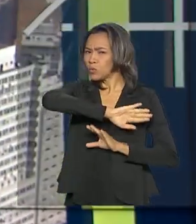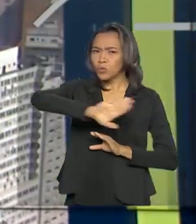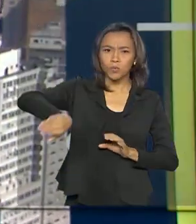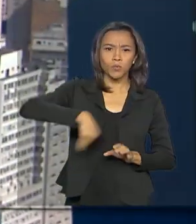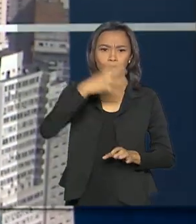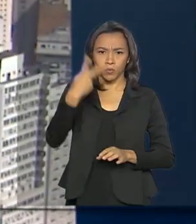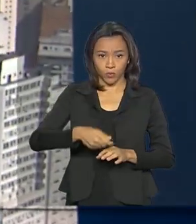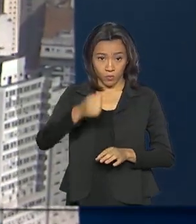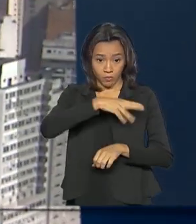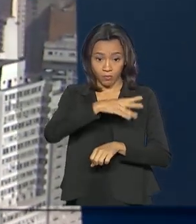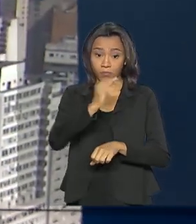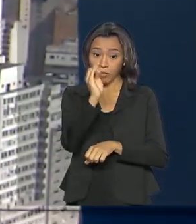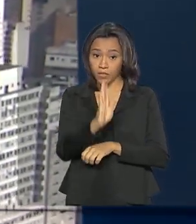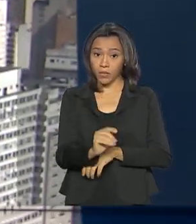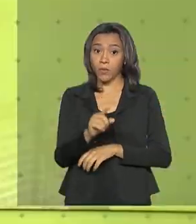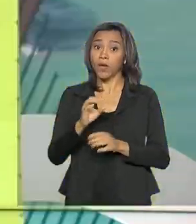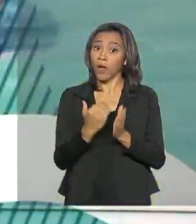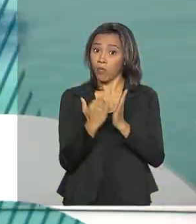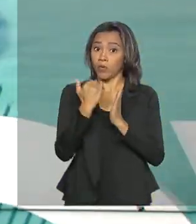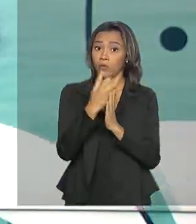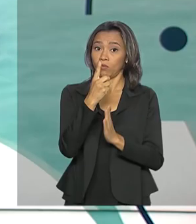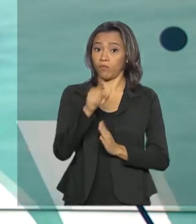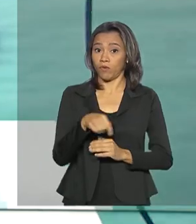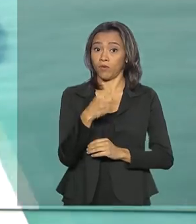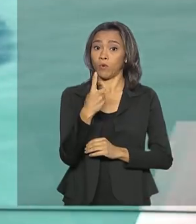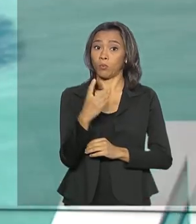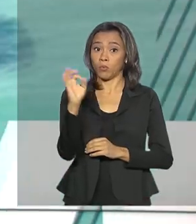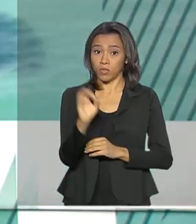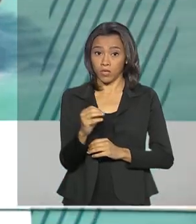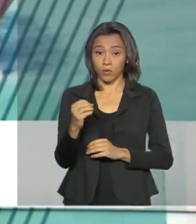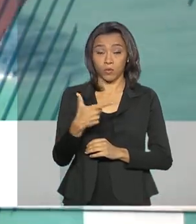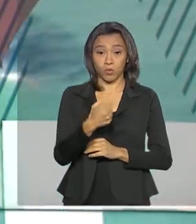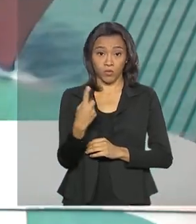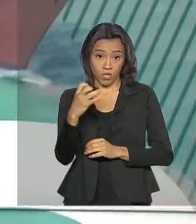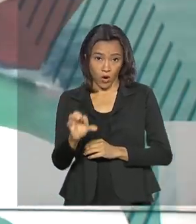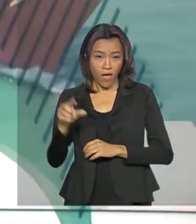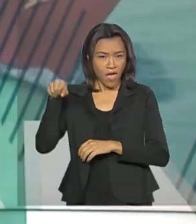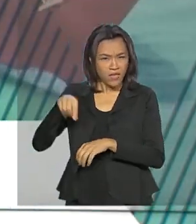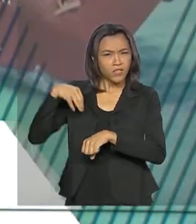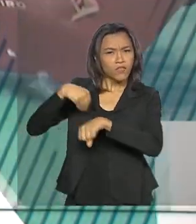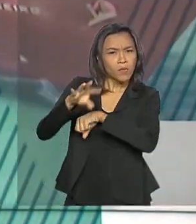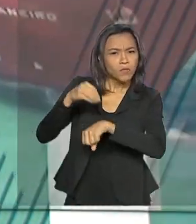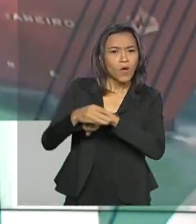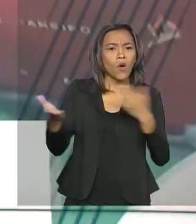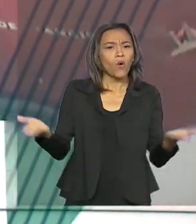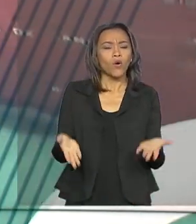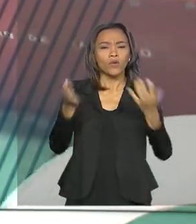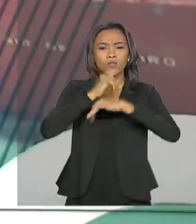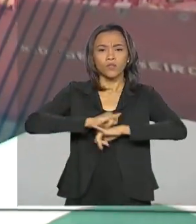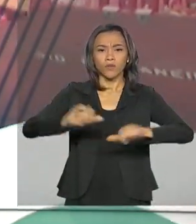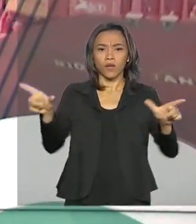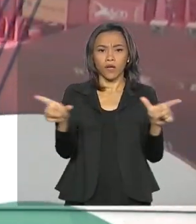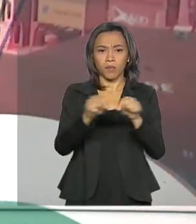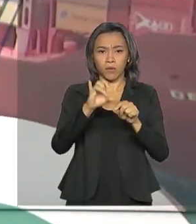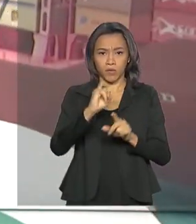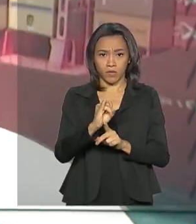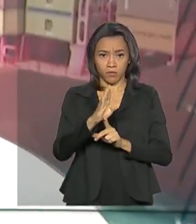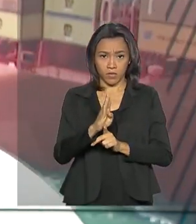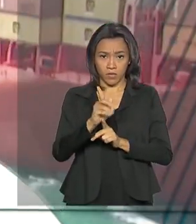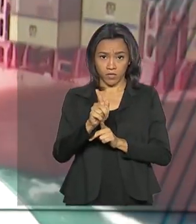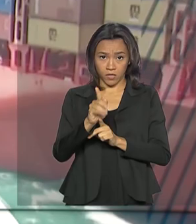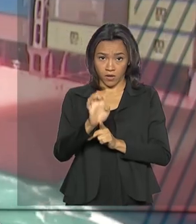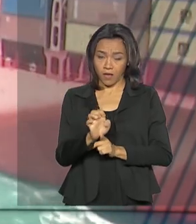país, cresceu 1,1% em 2019. Os dados foram divulgados hoje pelo IBGE. A repórter